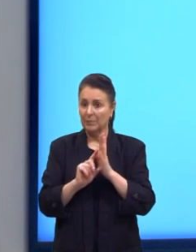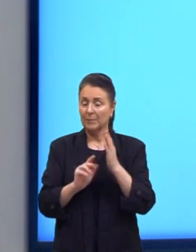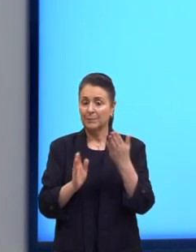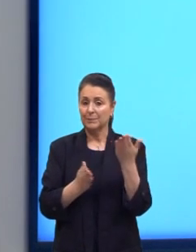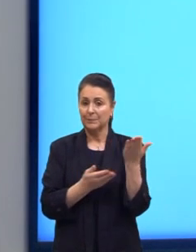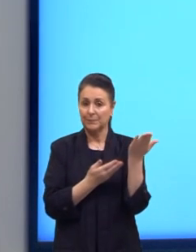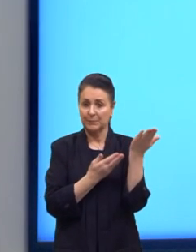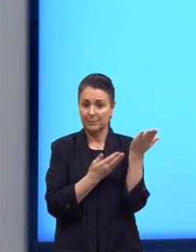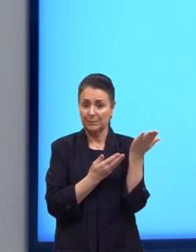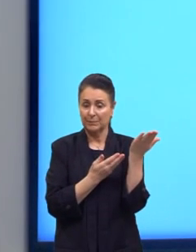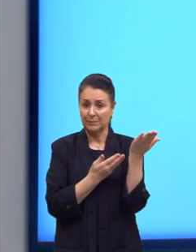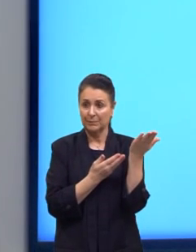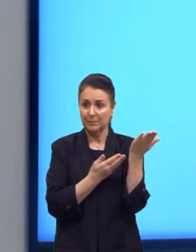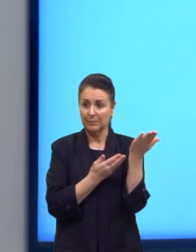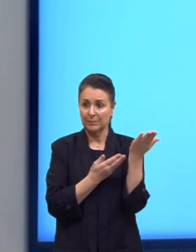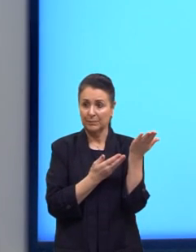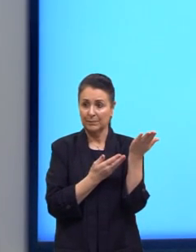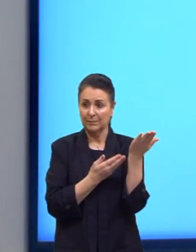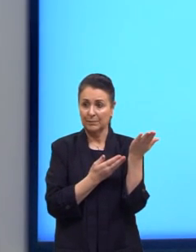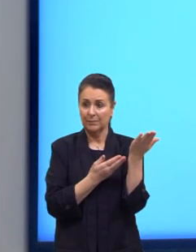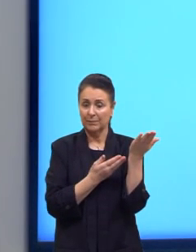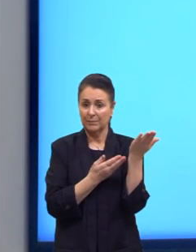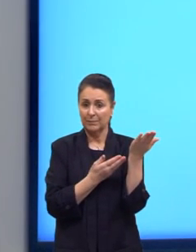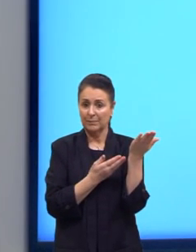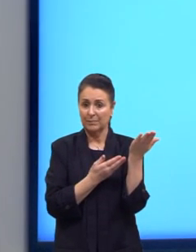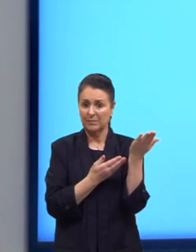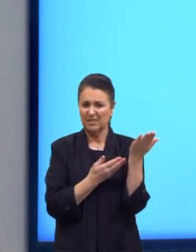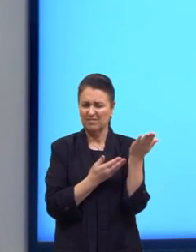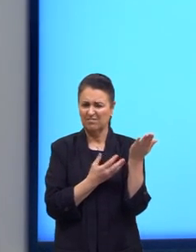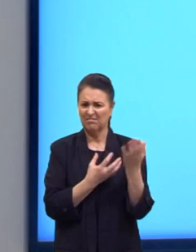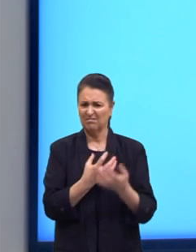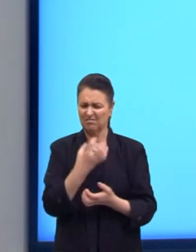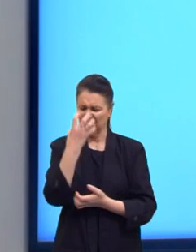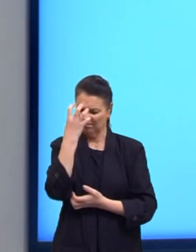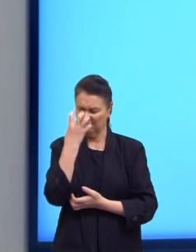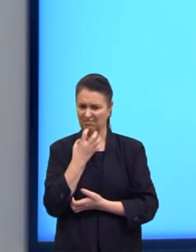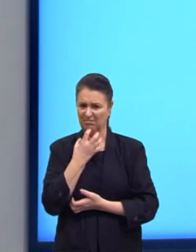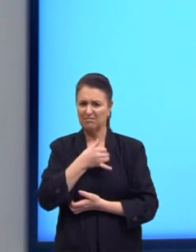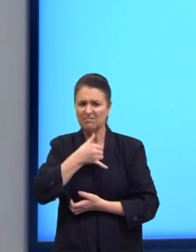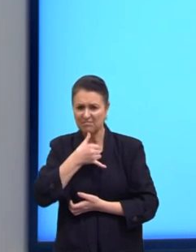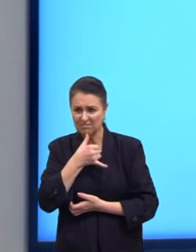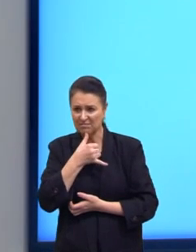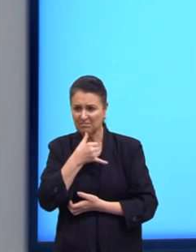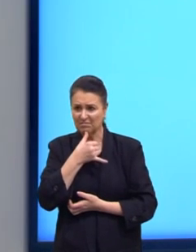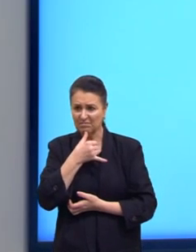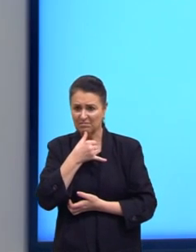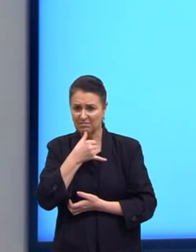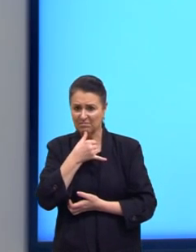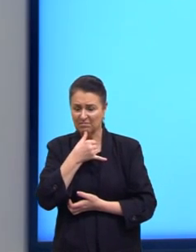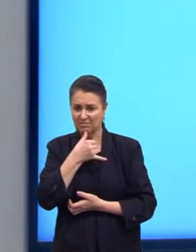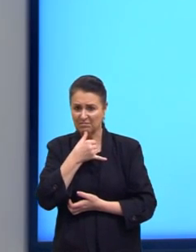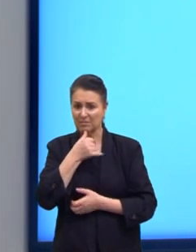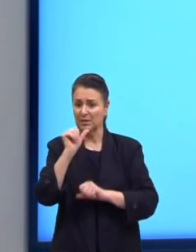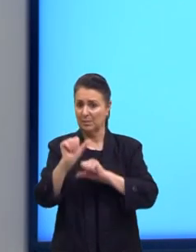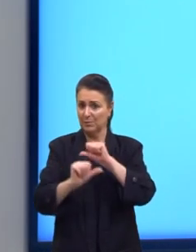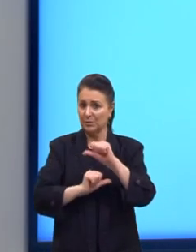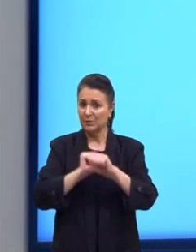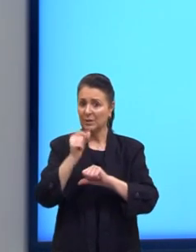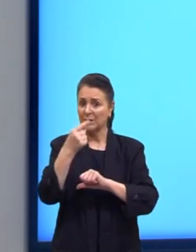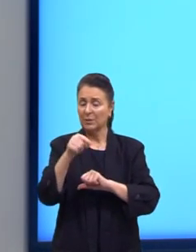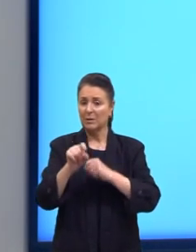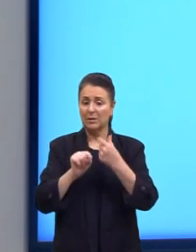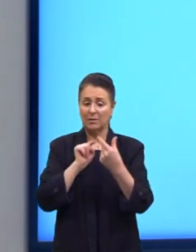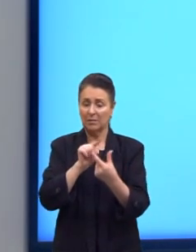really bored. Bored é chateado. Adjetivo. Really, tá modificando. Tá modificando por quê? Porque ele tá